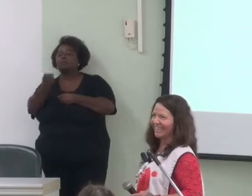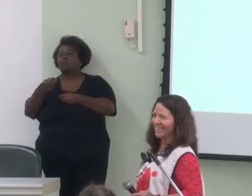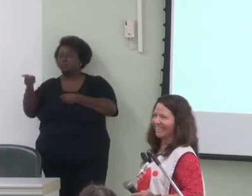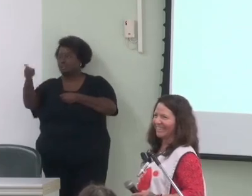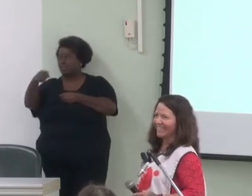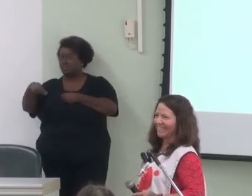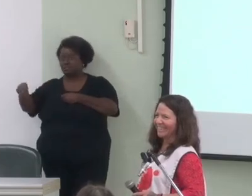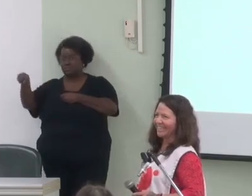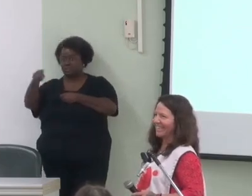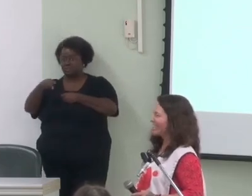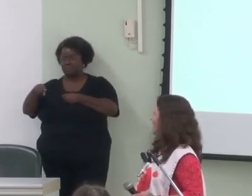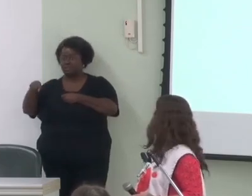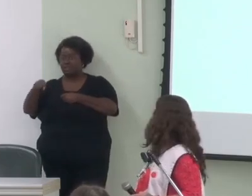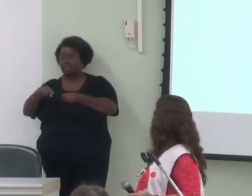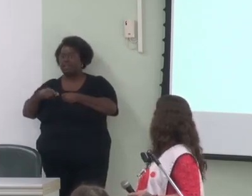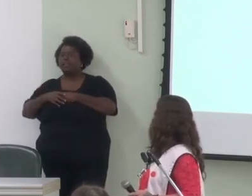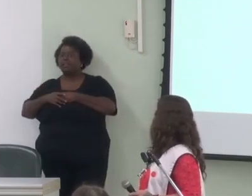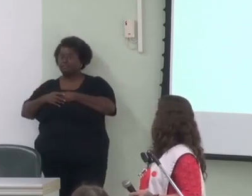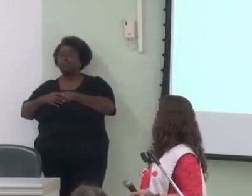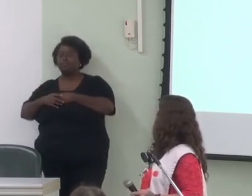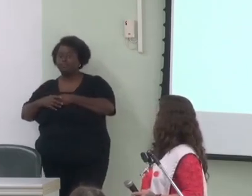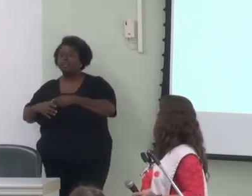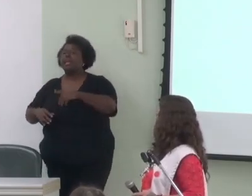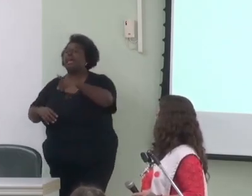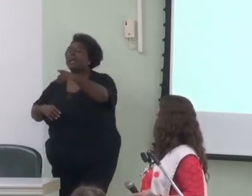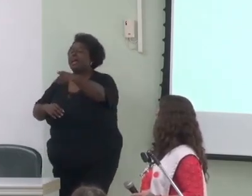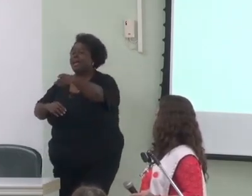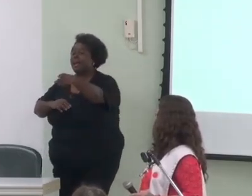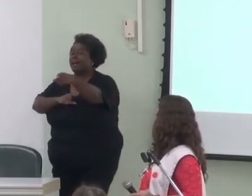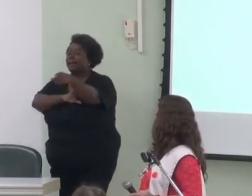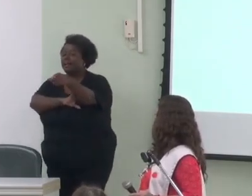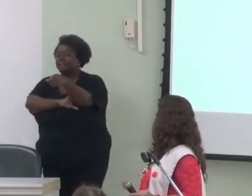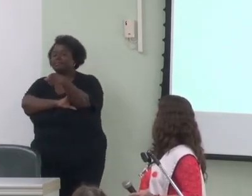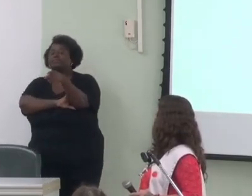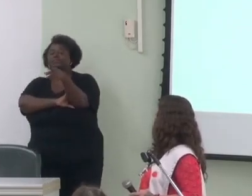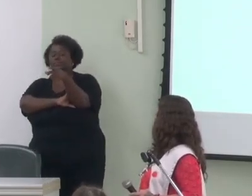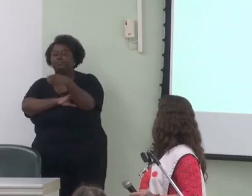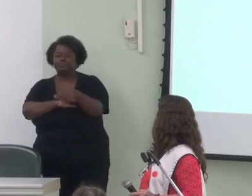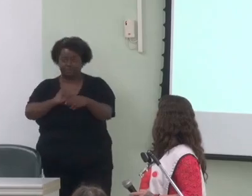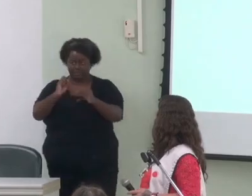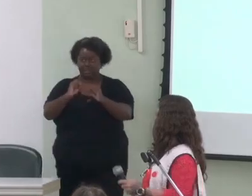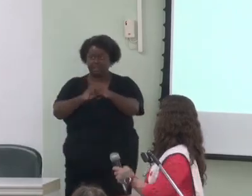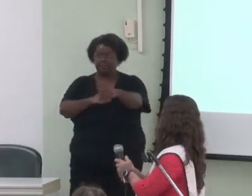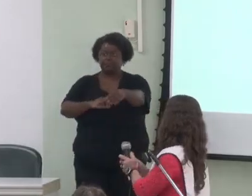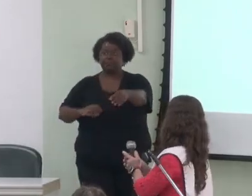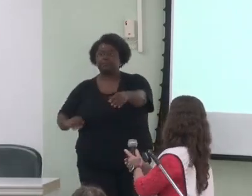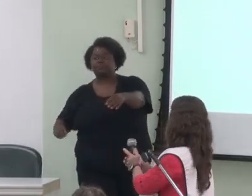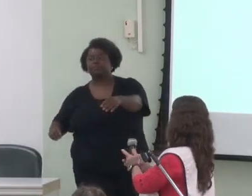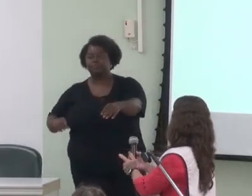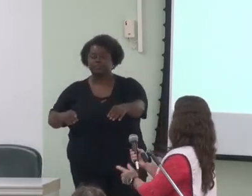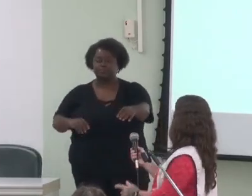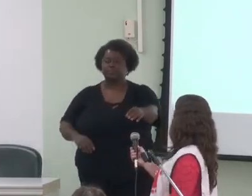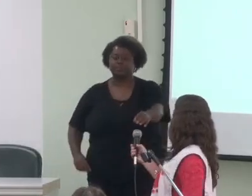bom alguém? Alguém? Alguma pergunta? Posso, então?